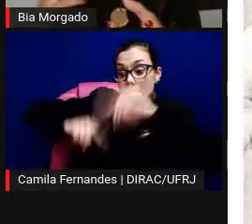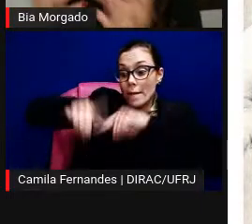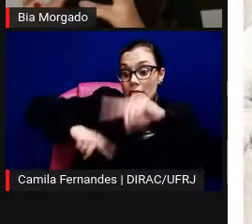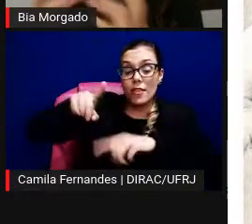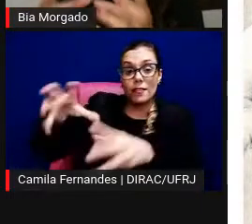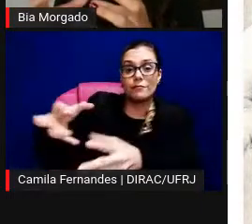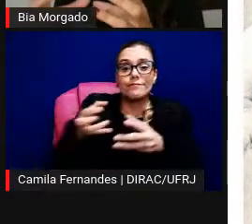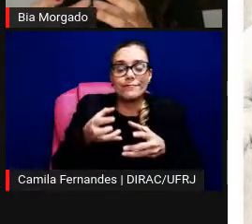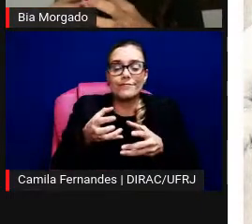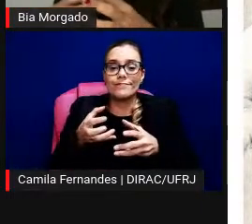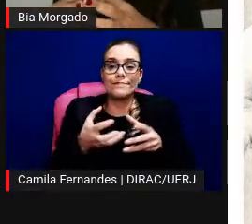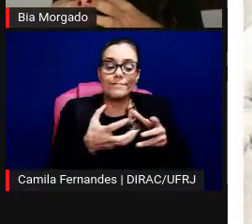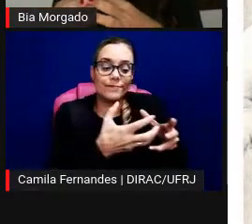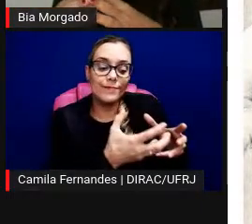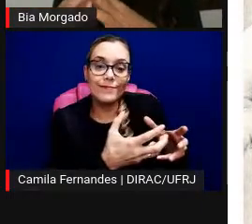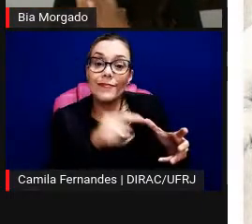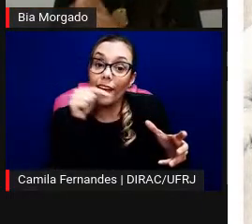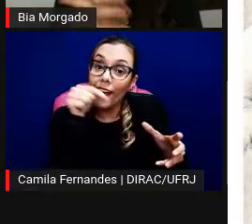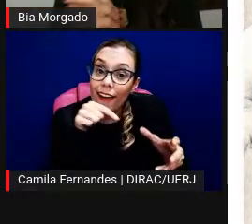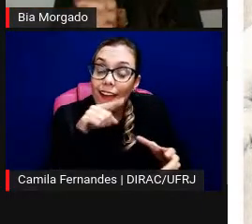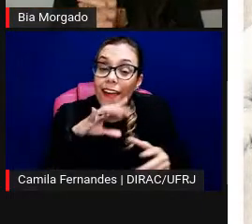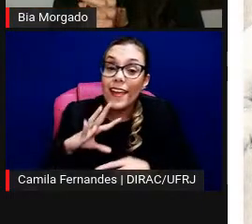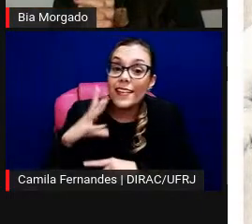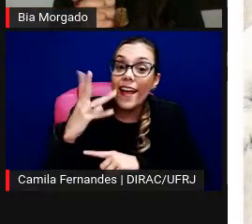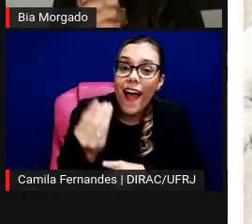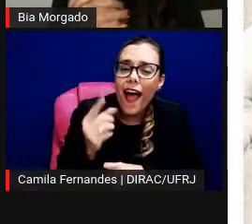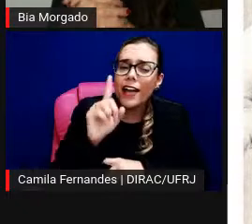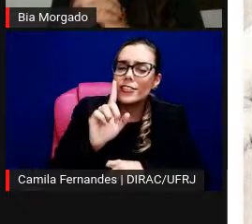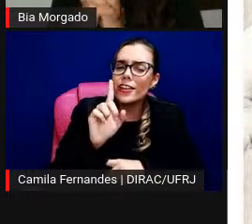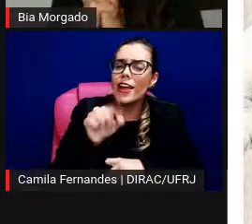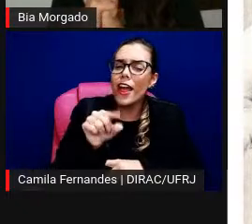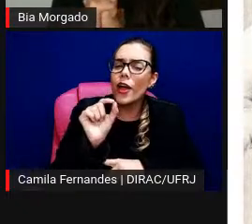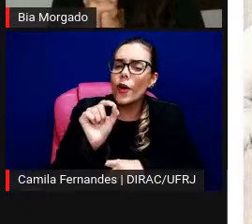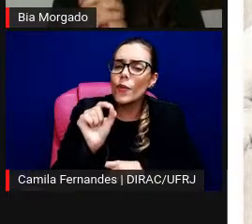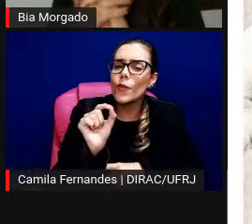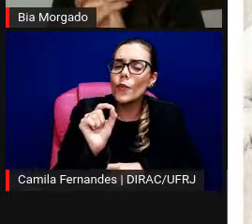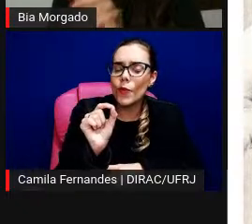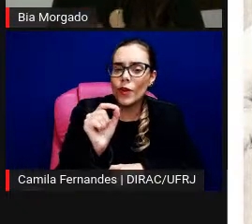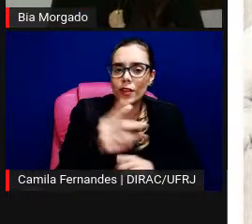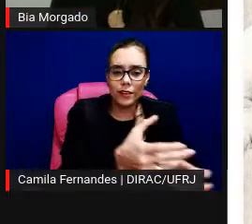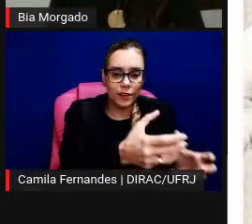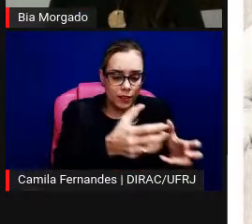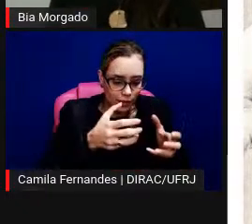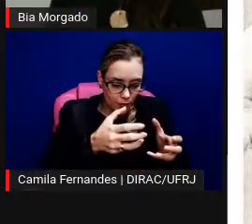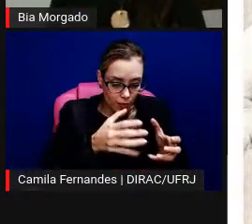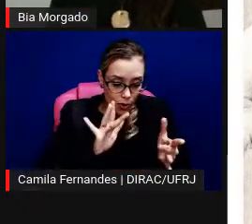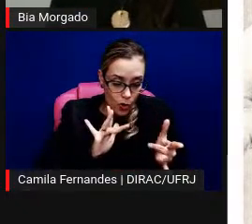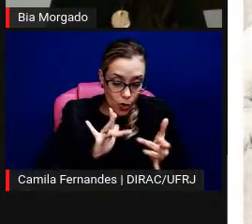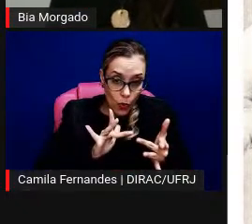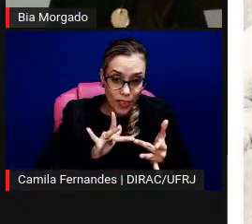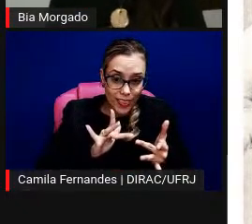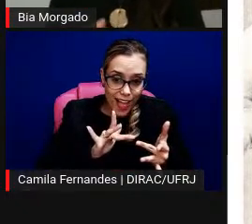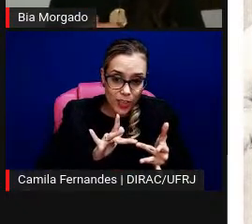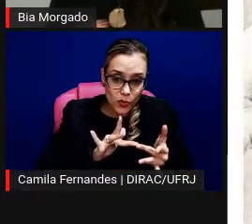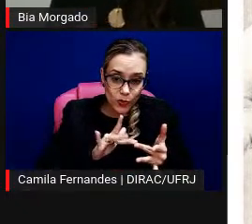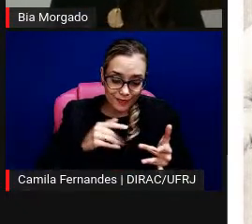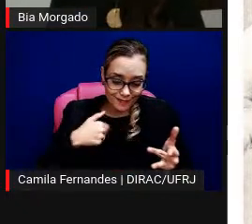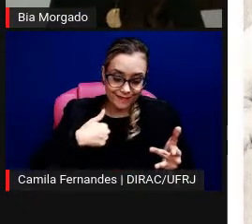só existia no contato com o corpo. E eu vejo que hoje em dia mesmo exposições que são